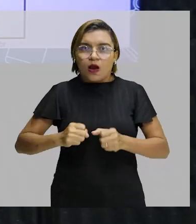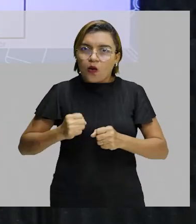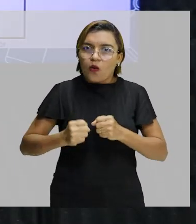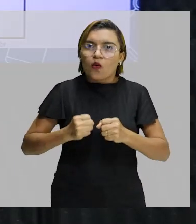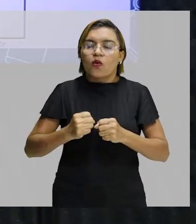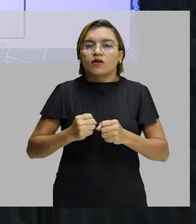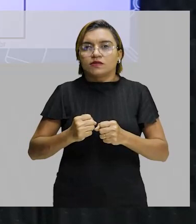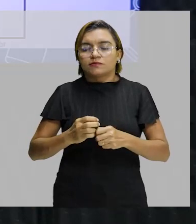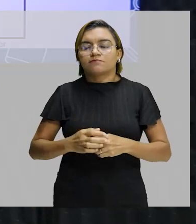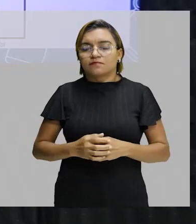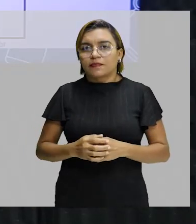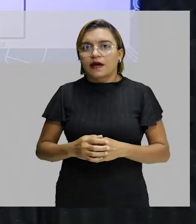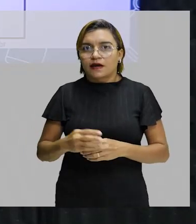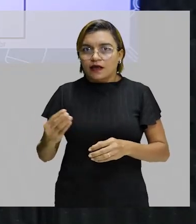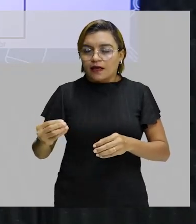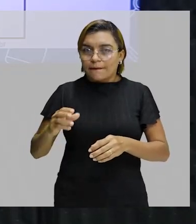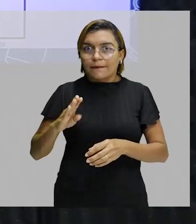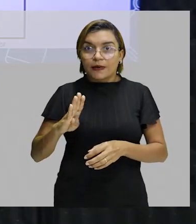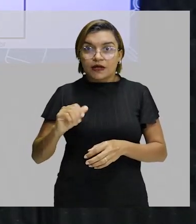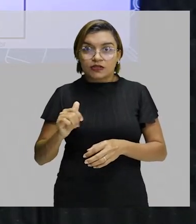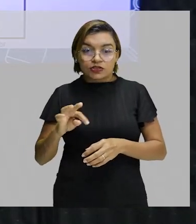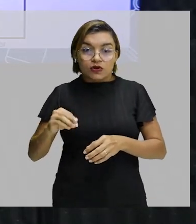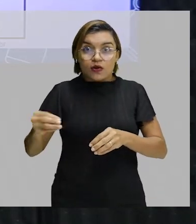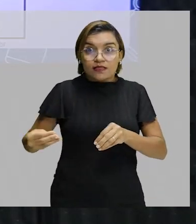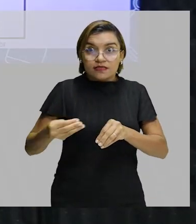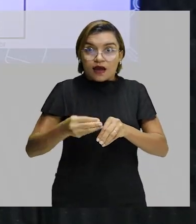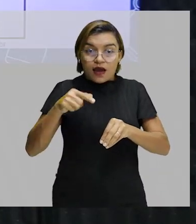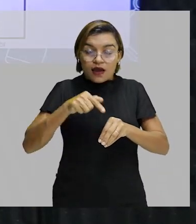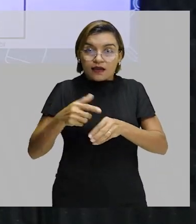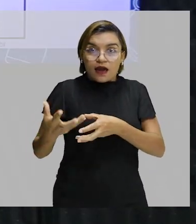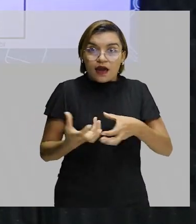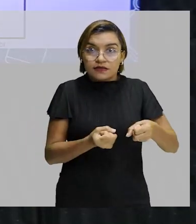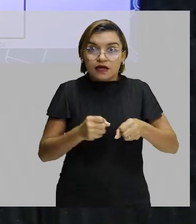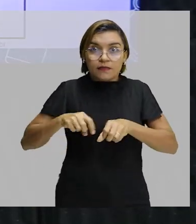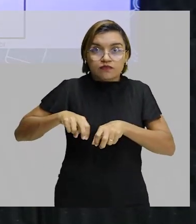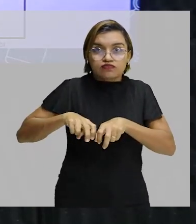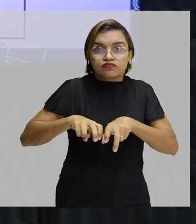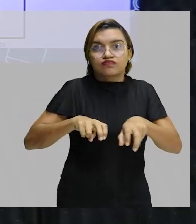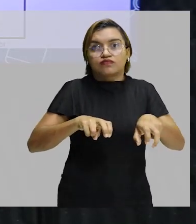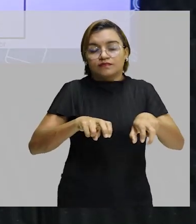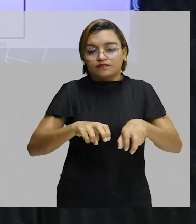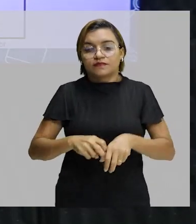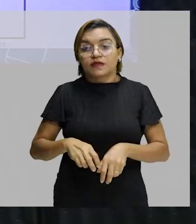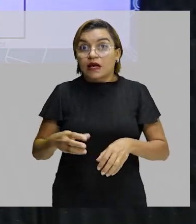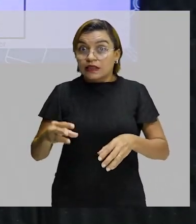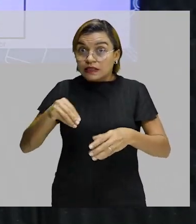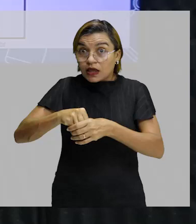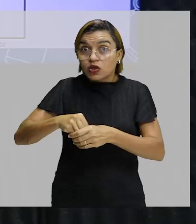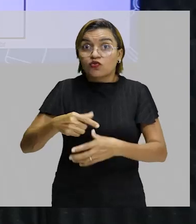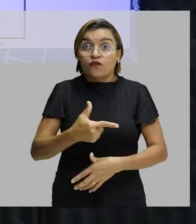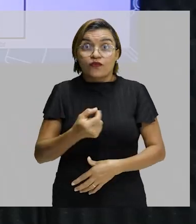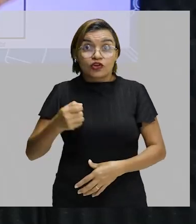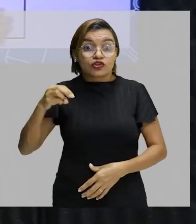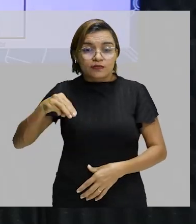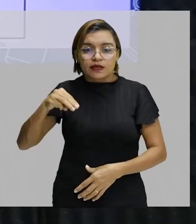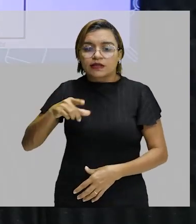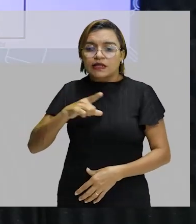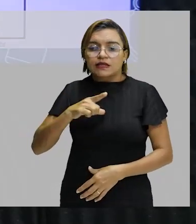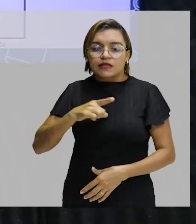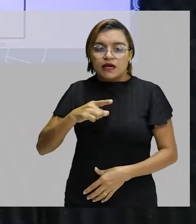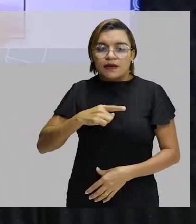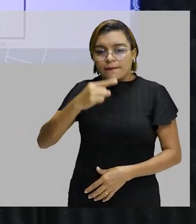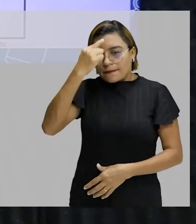para receber esse bastão dentro da zona de passagem que tem 20 metros. Aqui eu coloquei algumas imagens aqui do